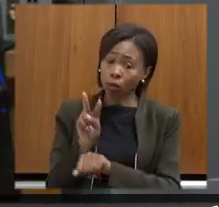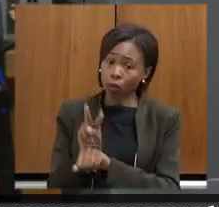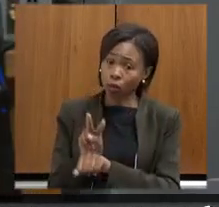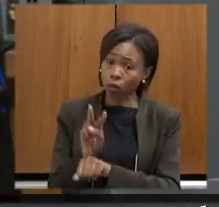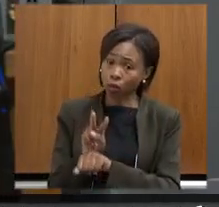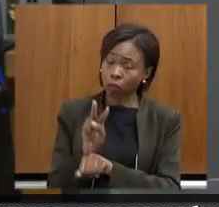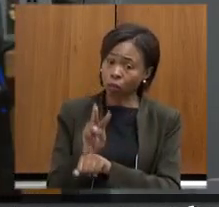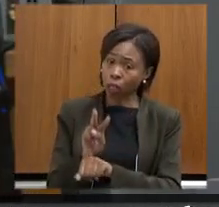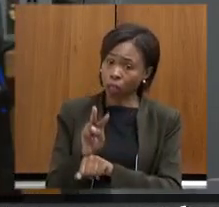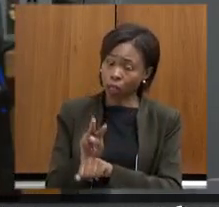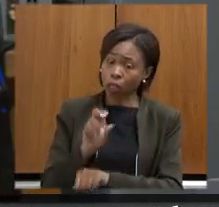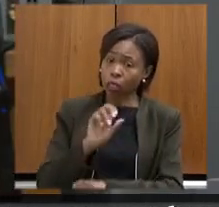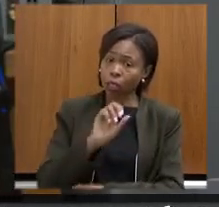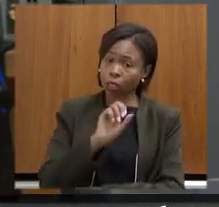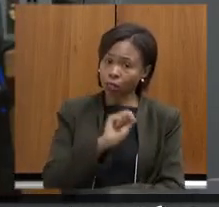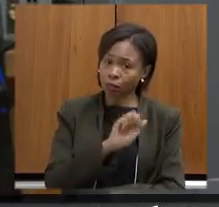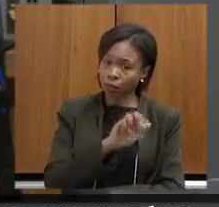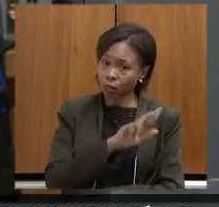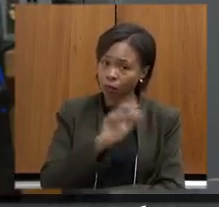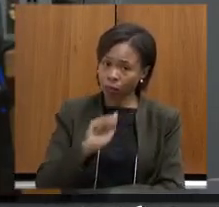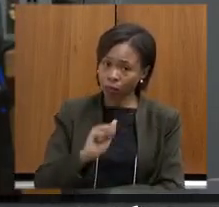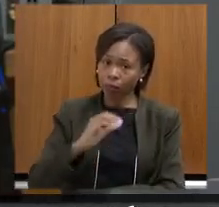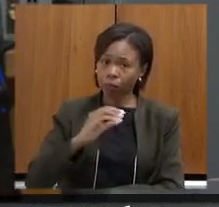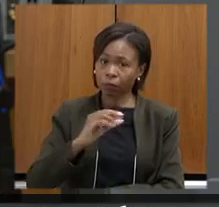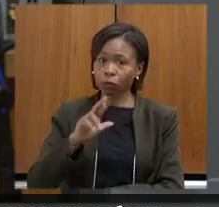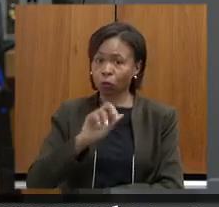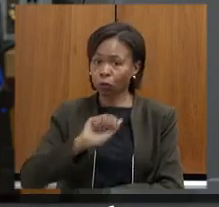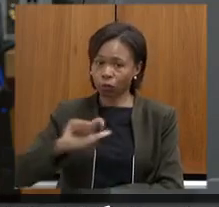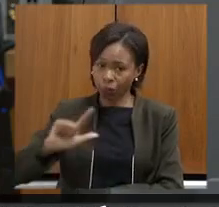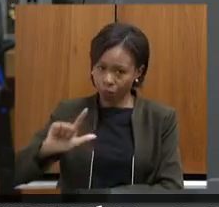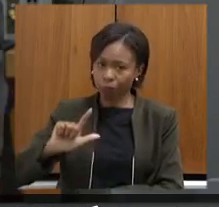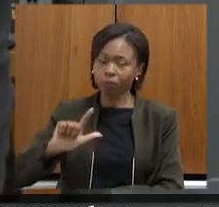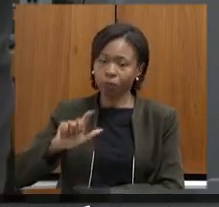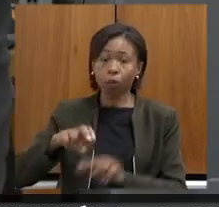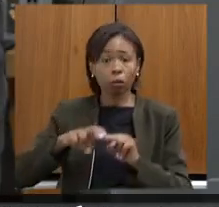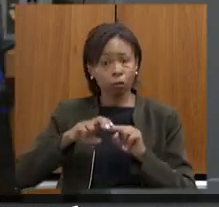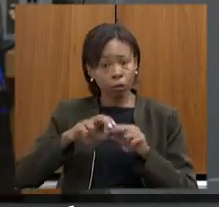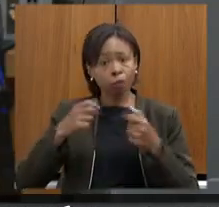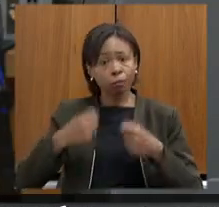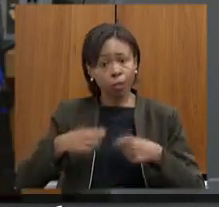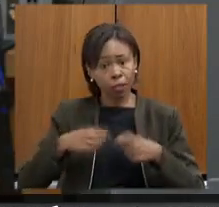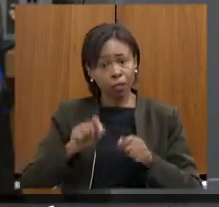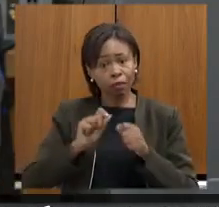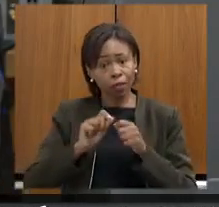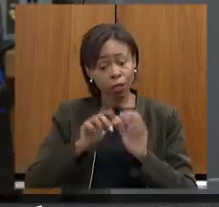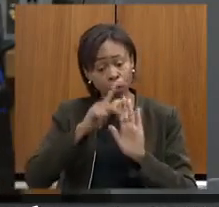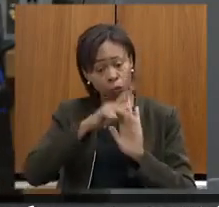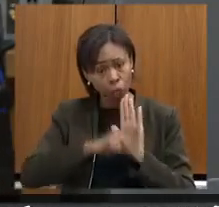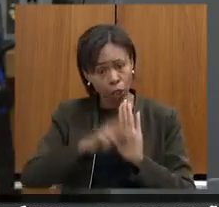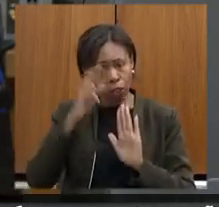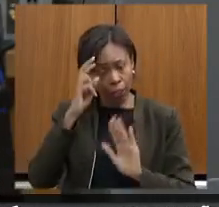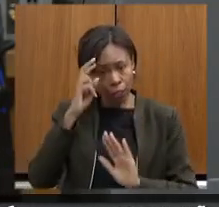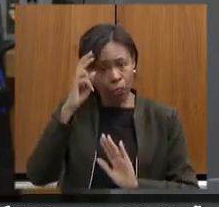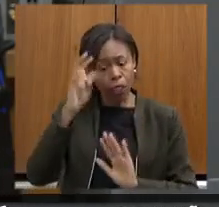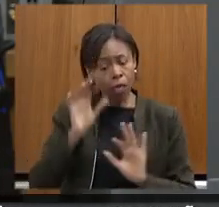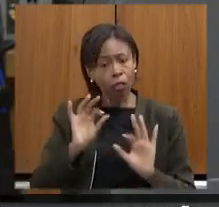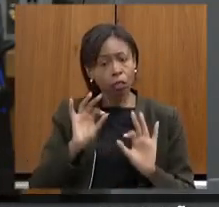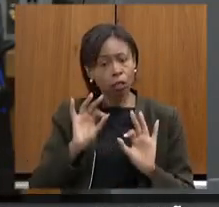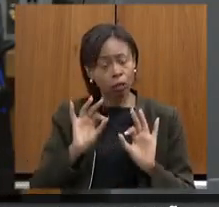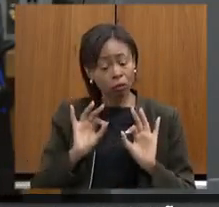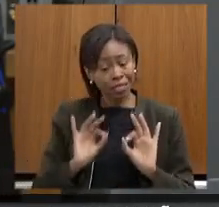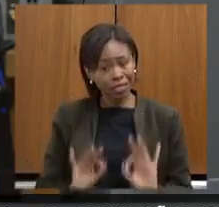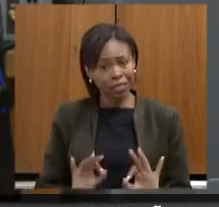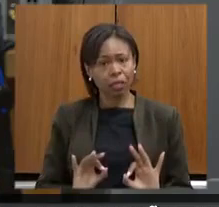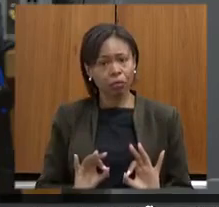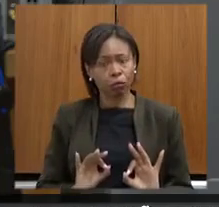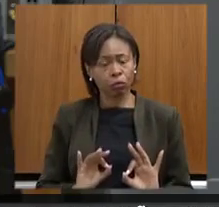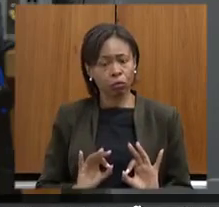da serra do curral para isso é preciso fazer uma coisa inteligente equilibrada sustentável